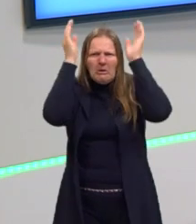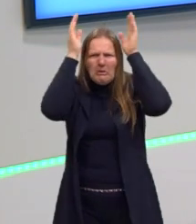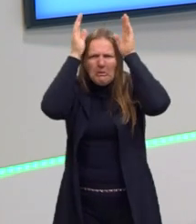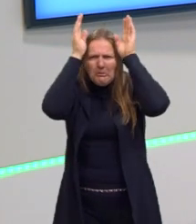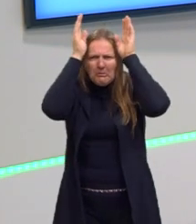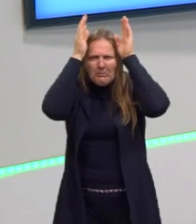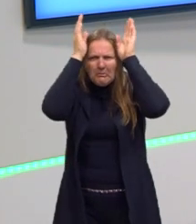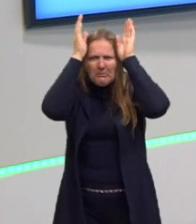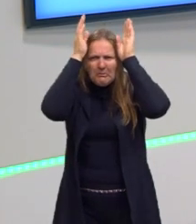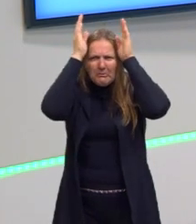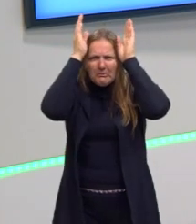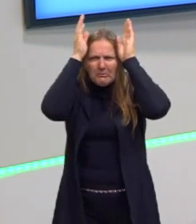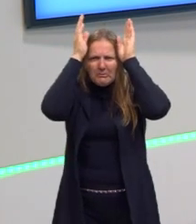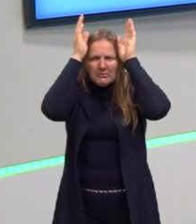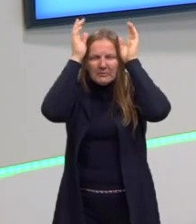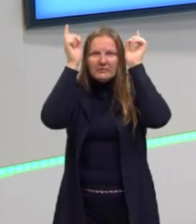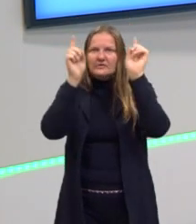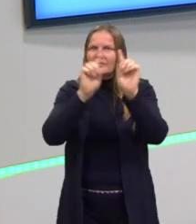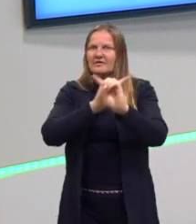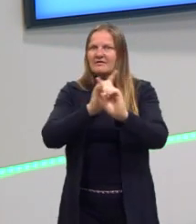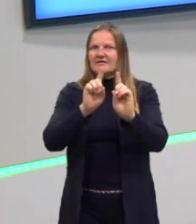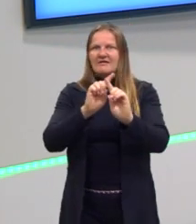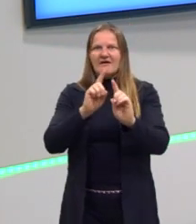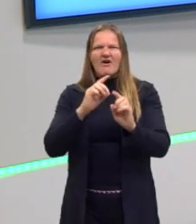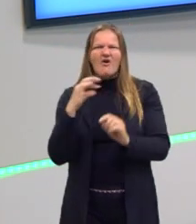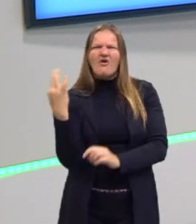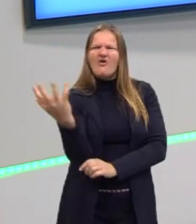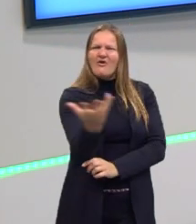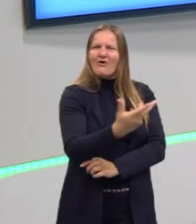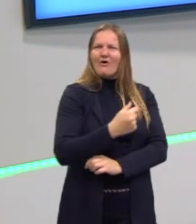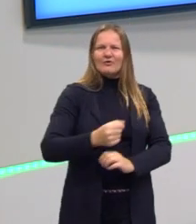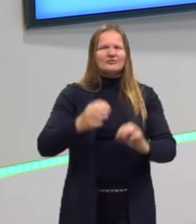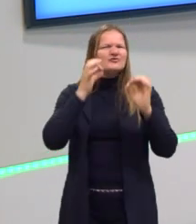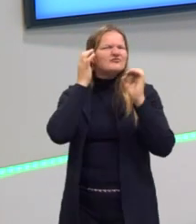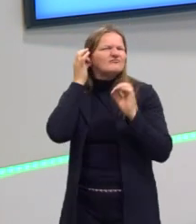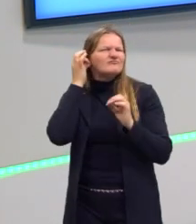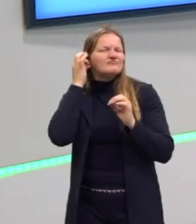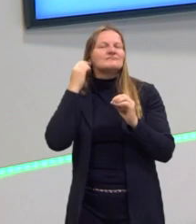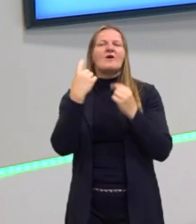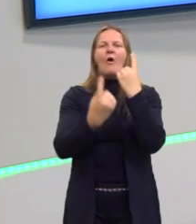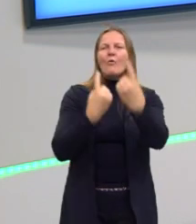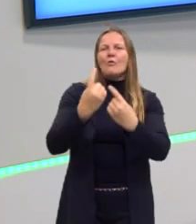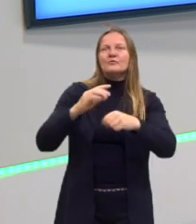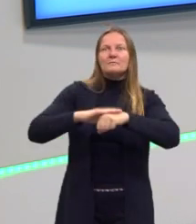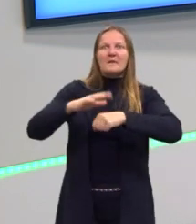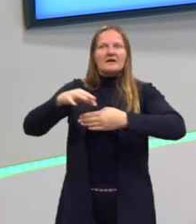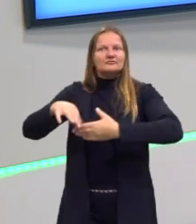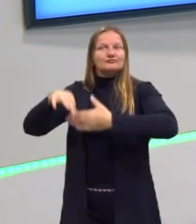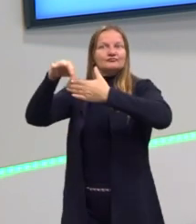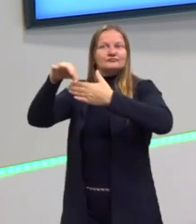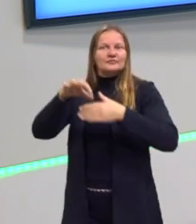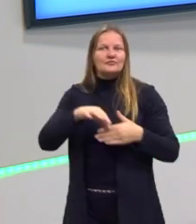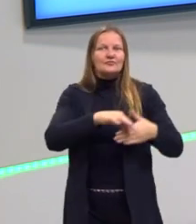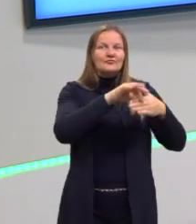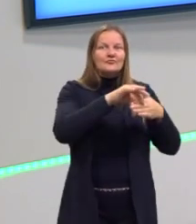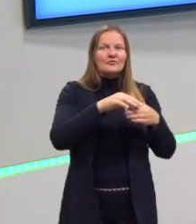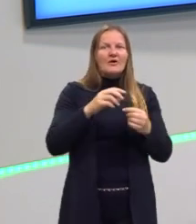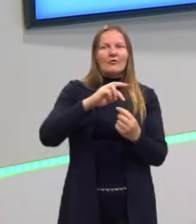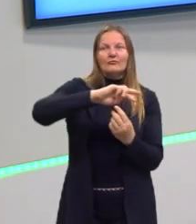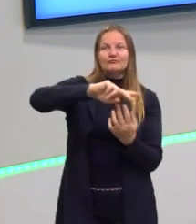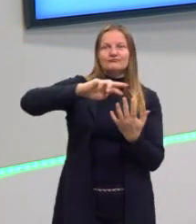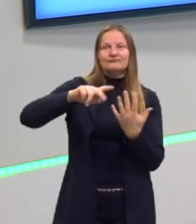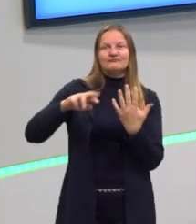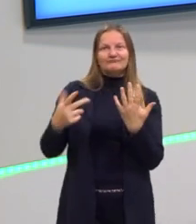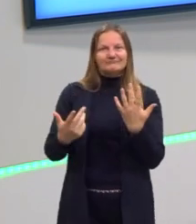Mas todos nós temos algum tipo de inteligência. Onde a gente se dá melhor. Alguns de nós nos destacamos em mais de um tipo de